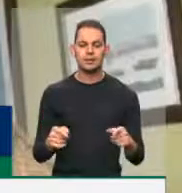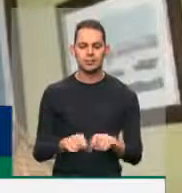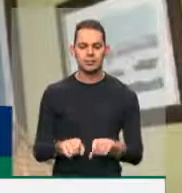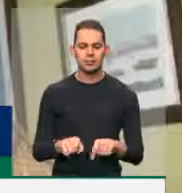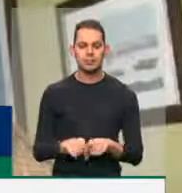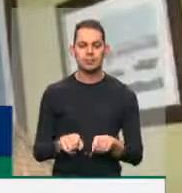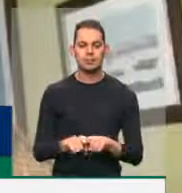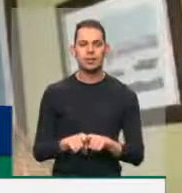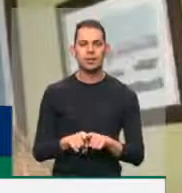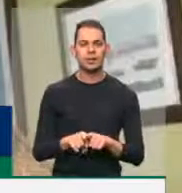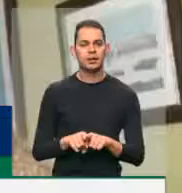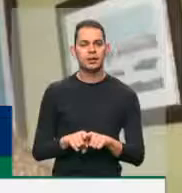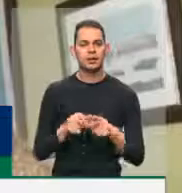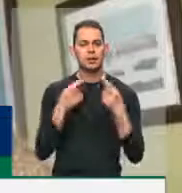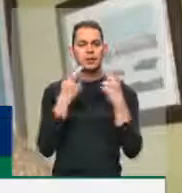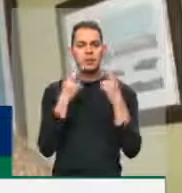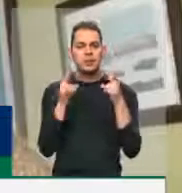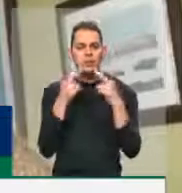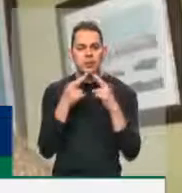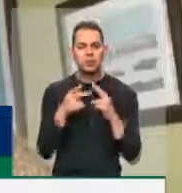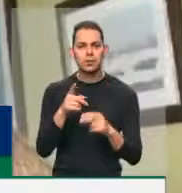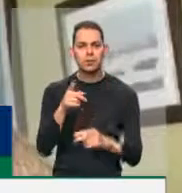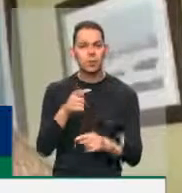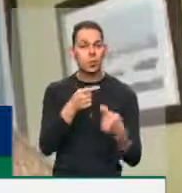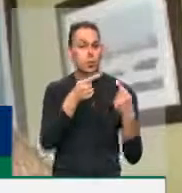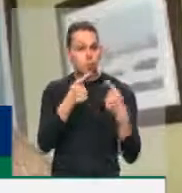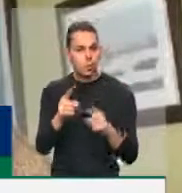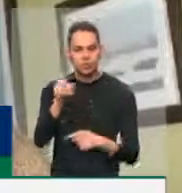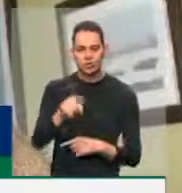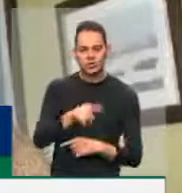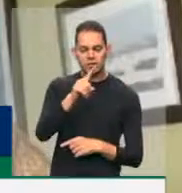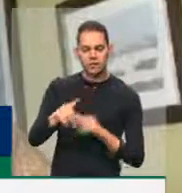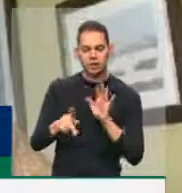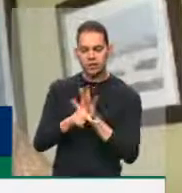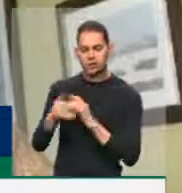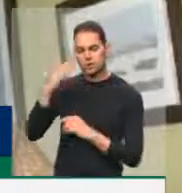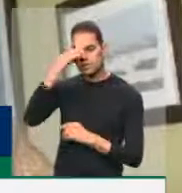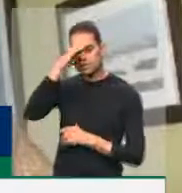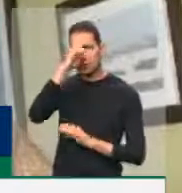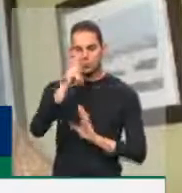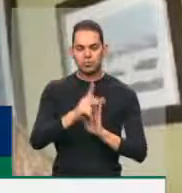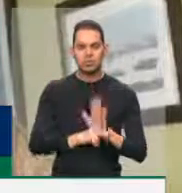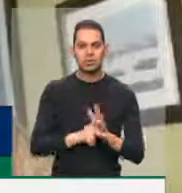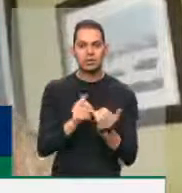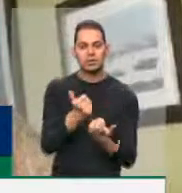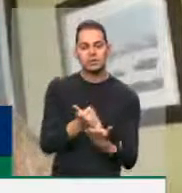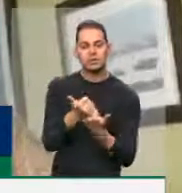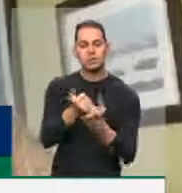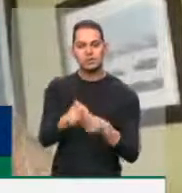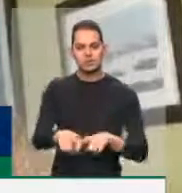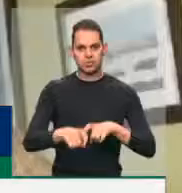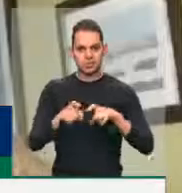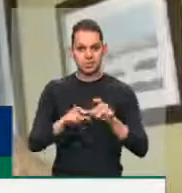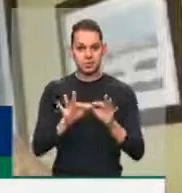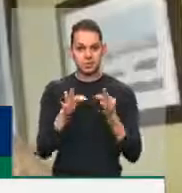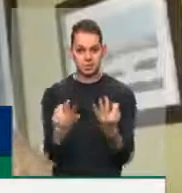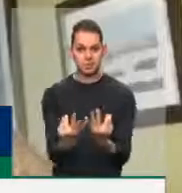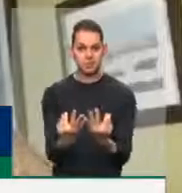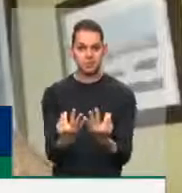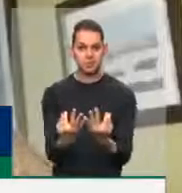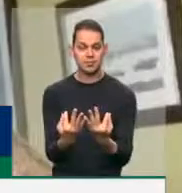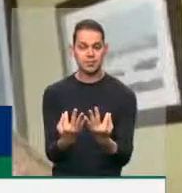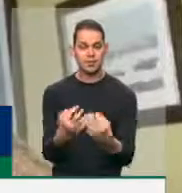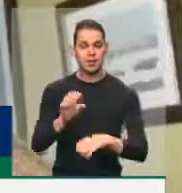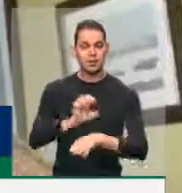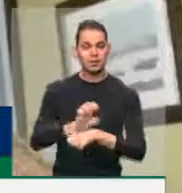protestando contra o veto que o presidente fez ao projeto de auxílio aos agricultores familiares. A